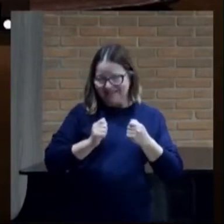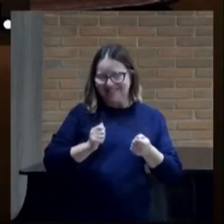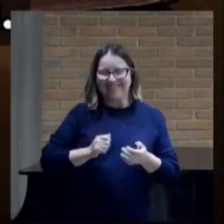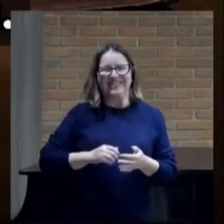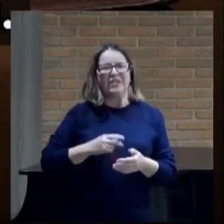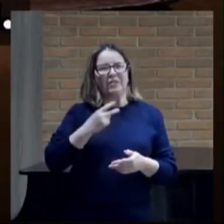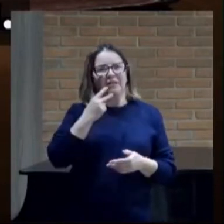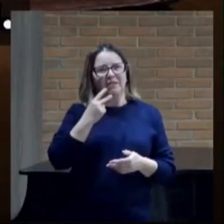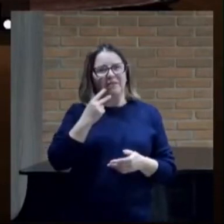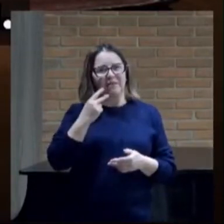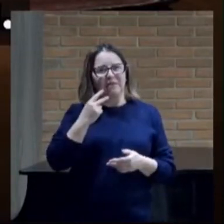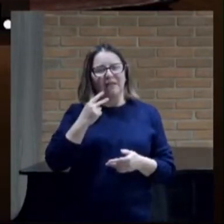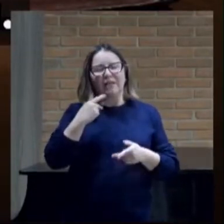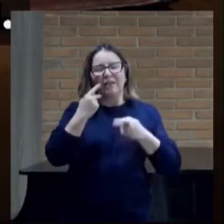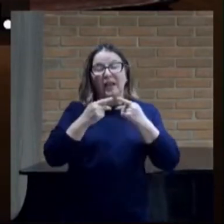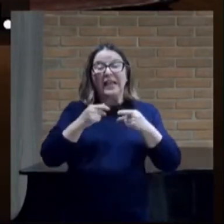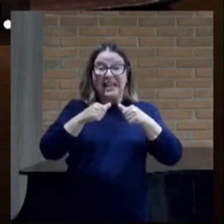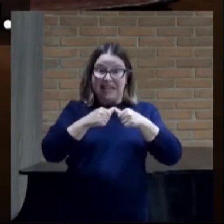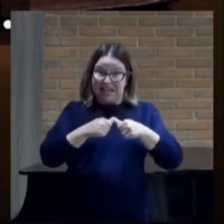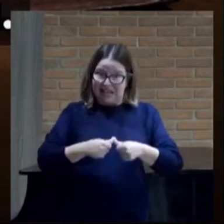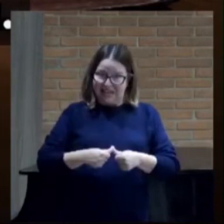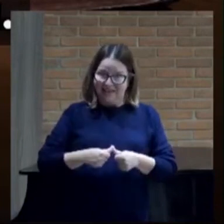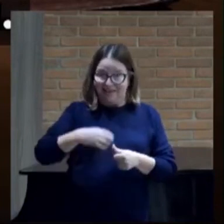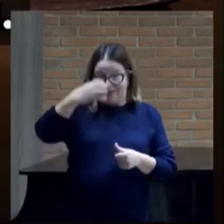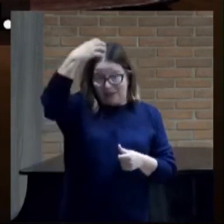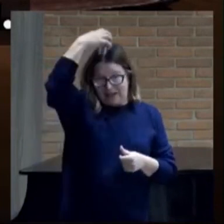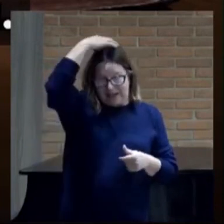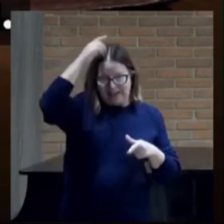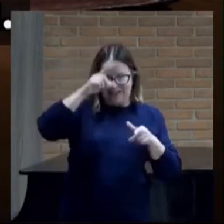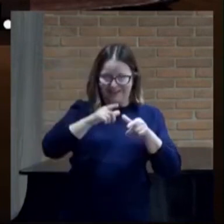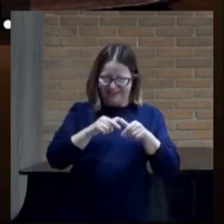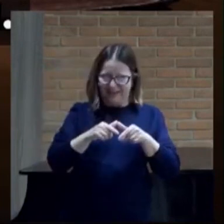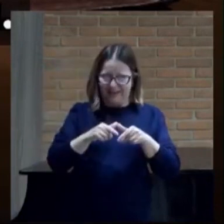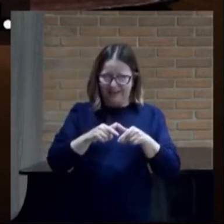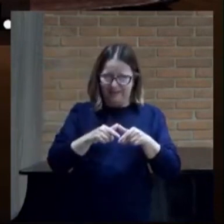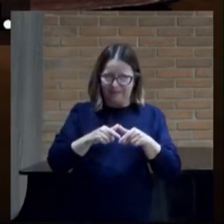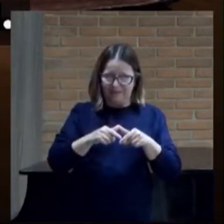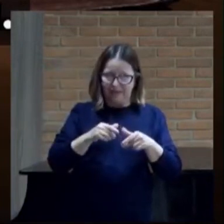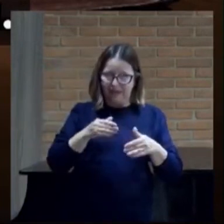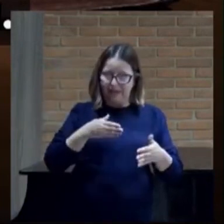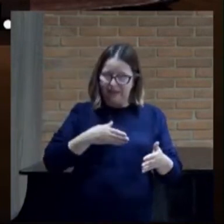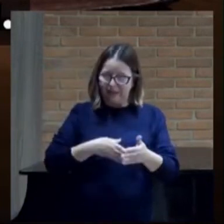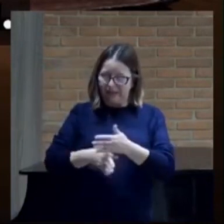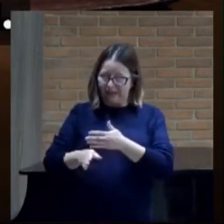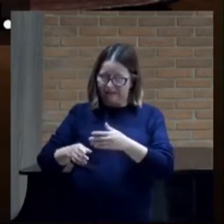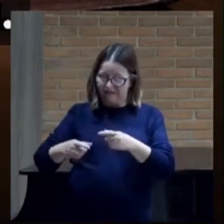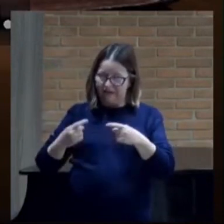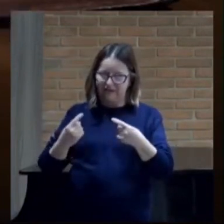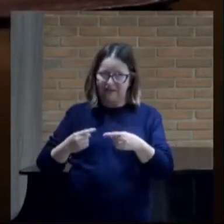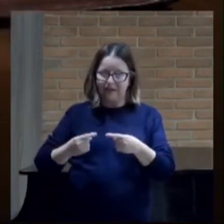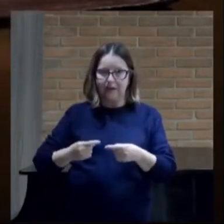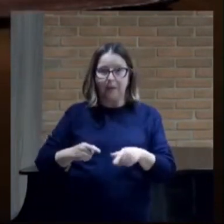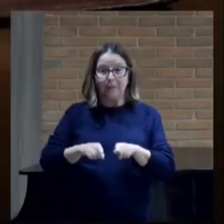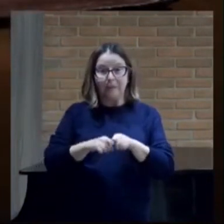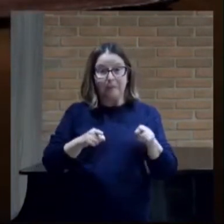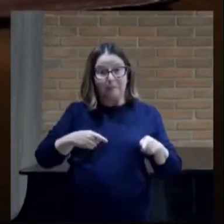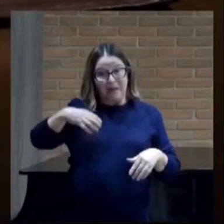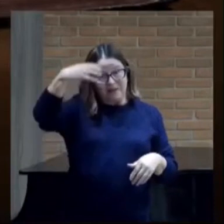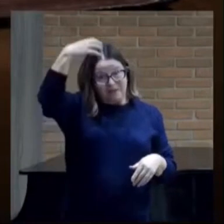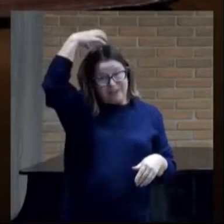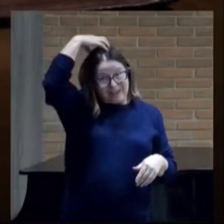é o rei de Israel e a ele se dirigiram para o atacar porém Josafá gritou